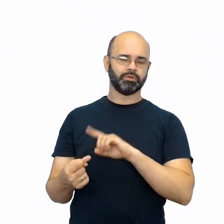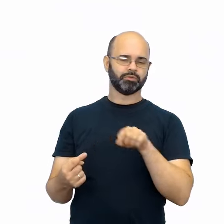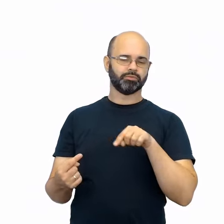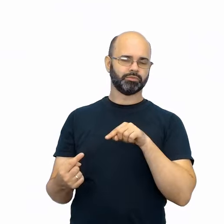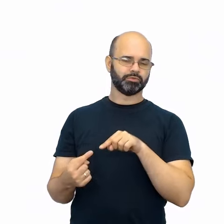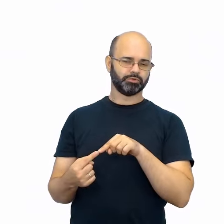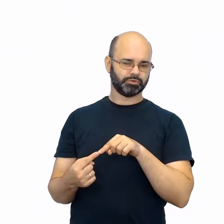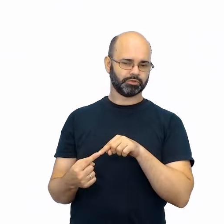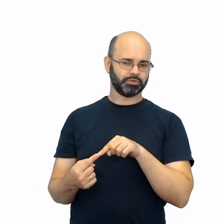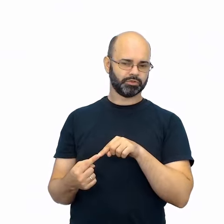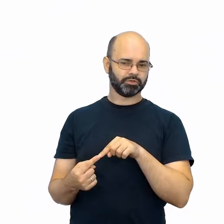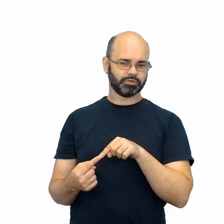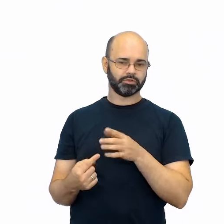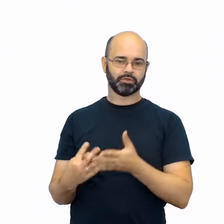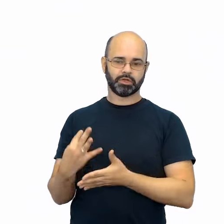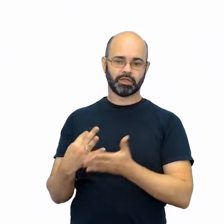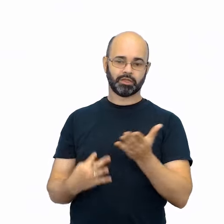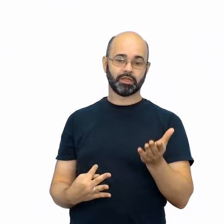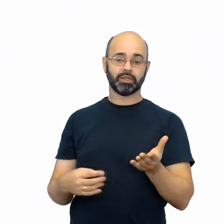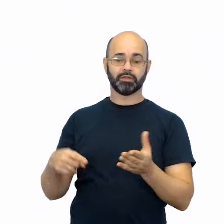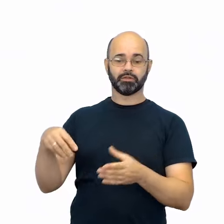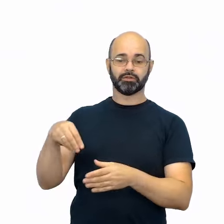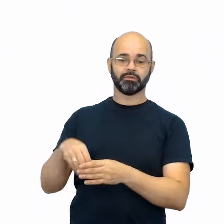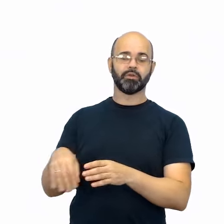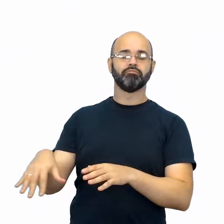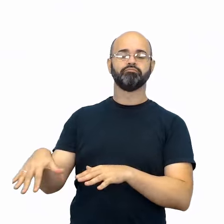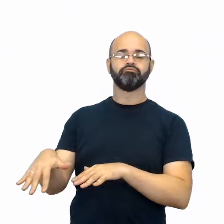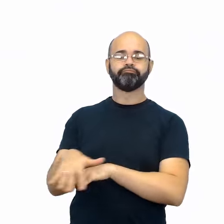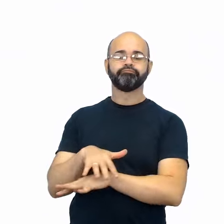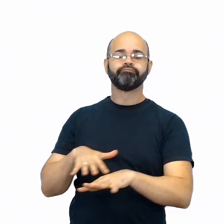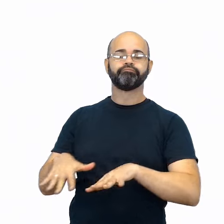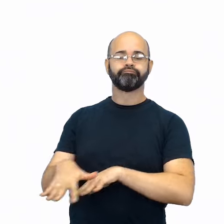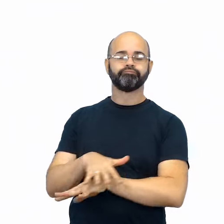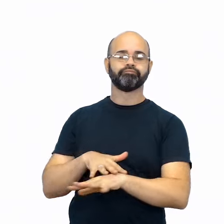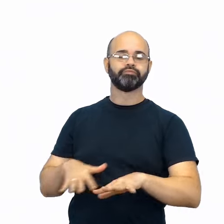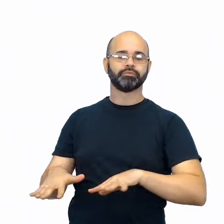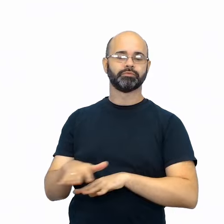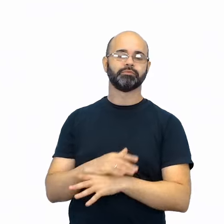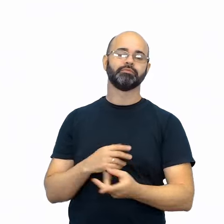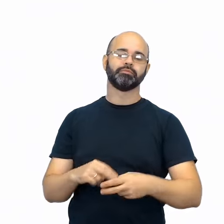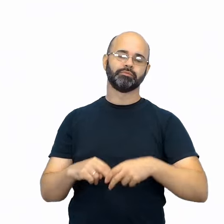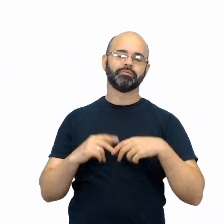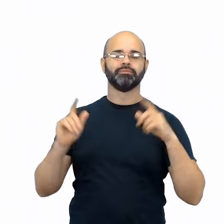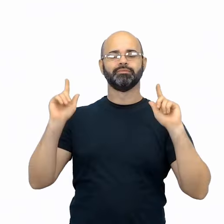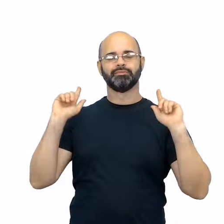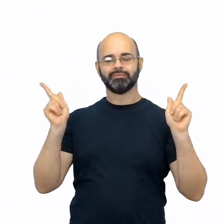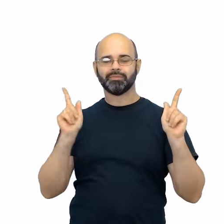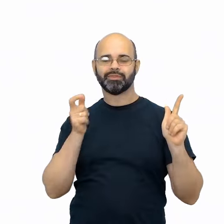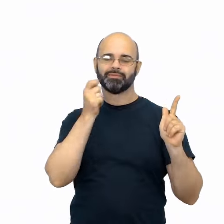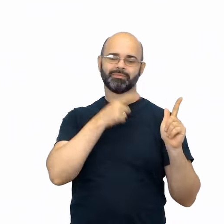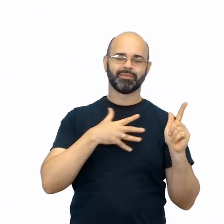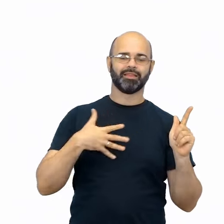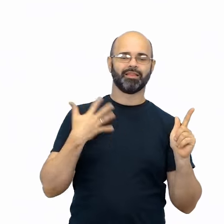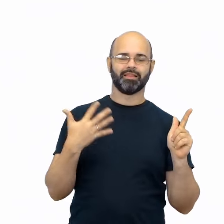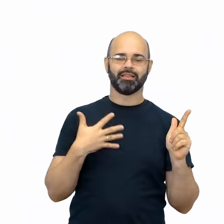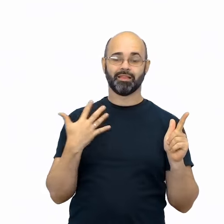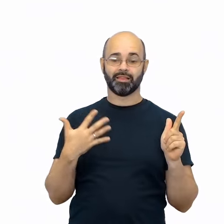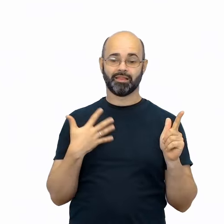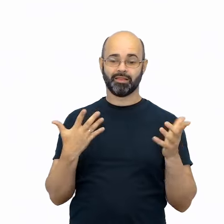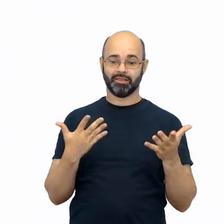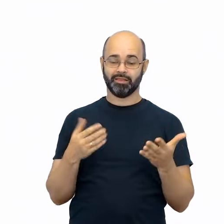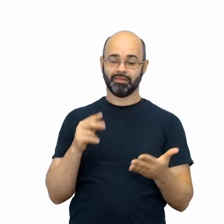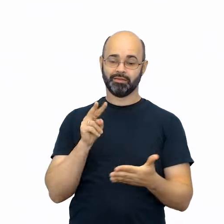pelos textos que neles circulam. Assim, divertir, entreter e proporcionar uma